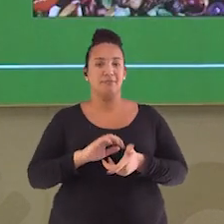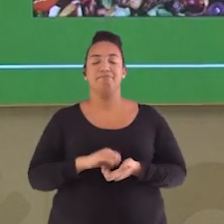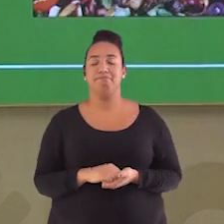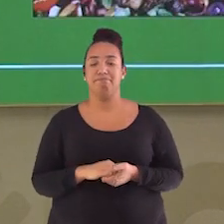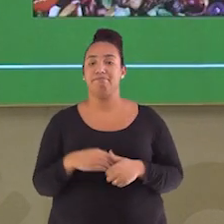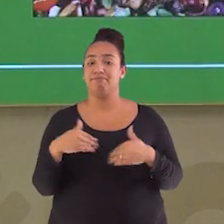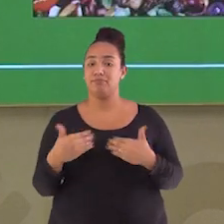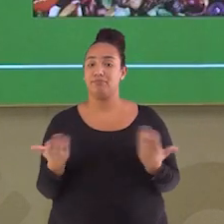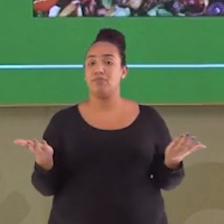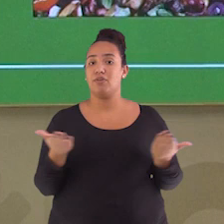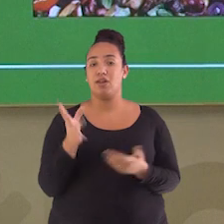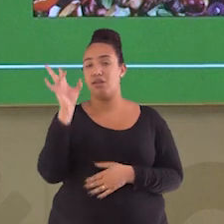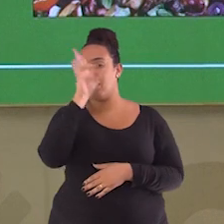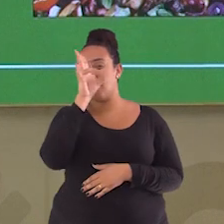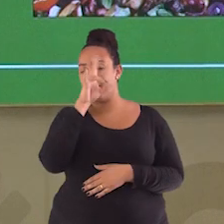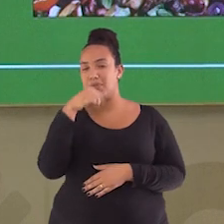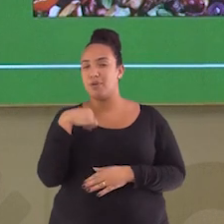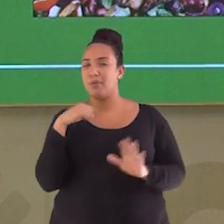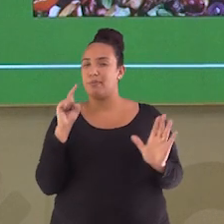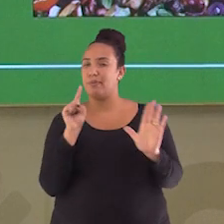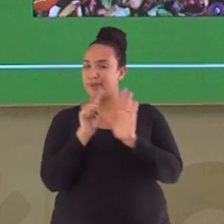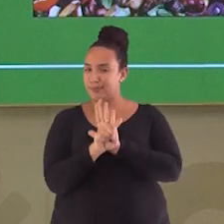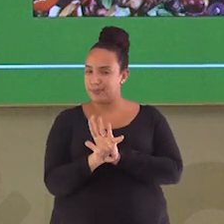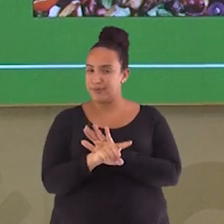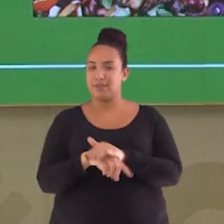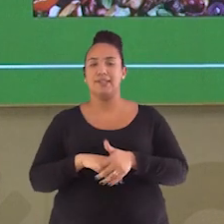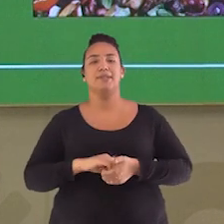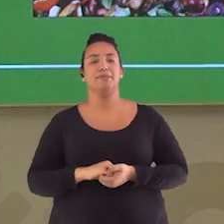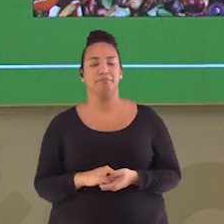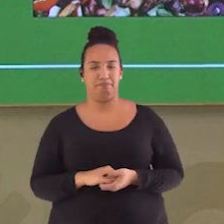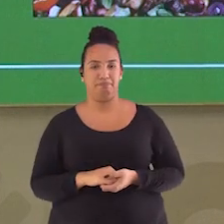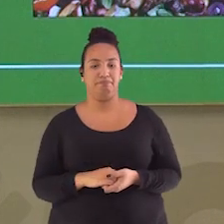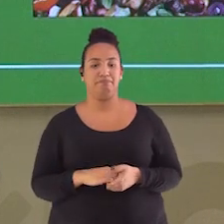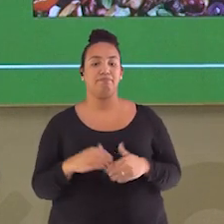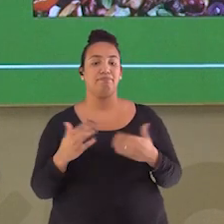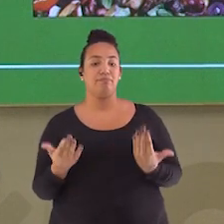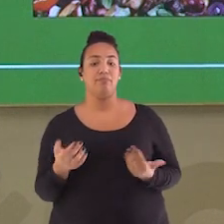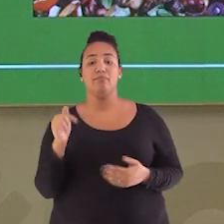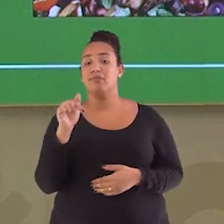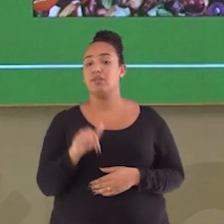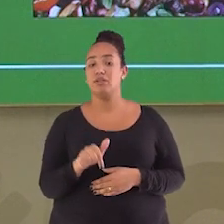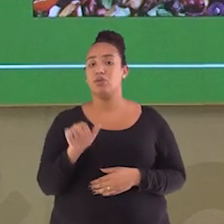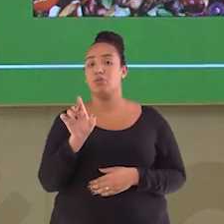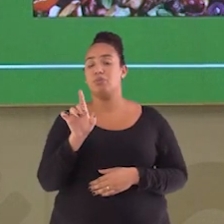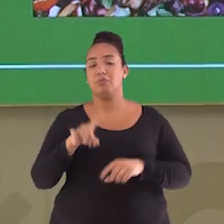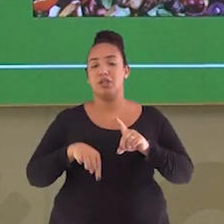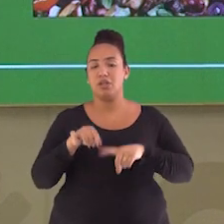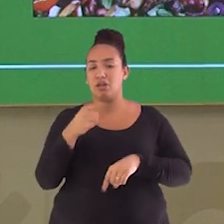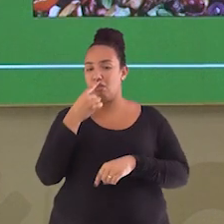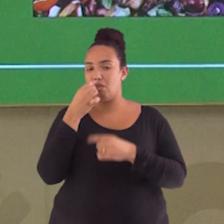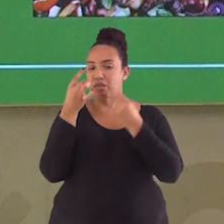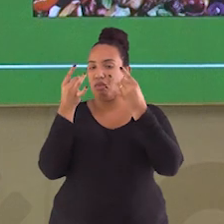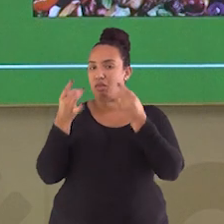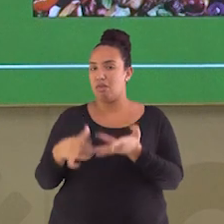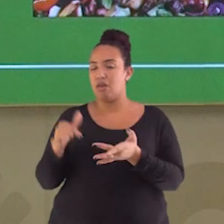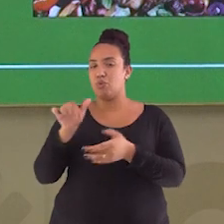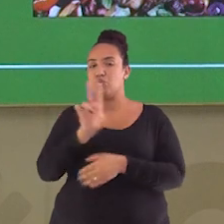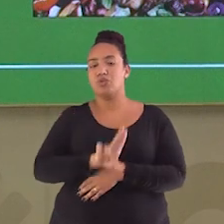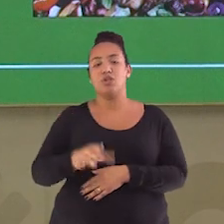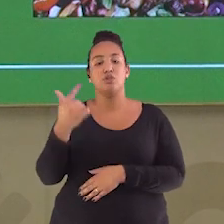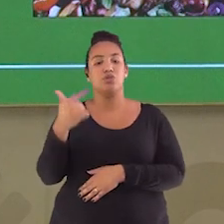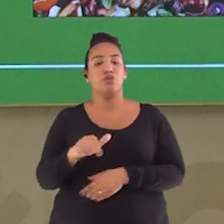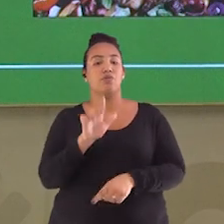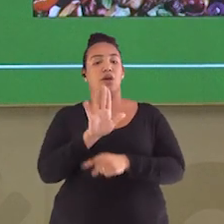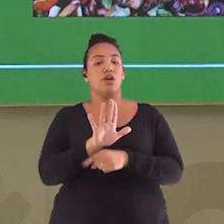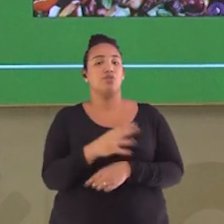Agora, a gente vai revisitar a nossa pergunta do dia. Vocês lembram? Bem, como o reaproveitamento de resíduos orgânicos contribui com